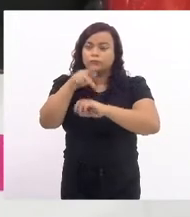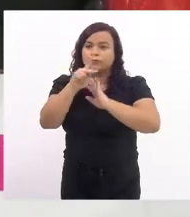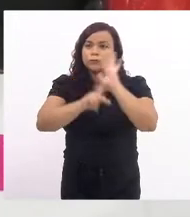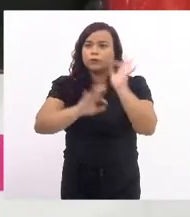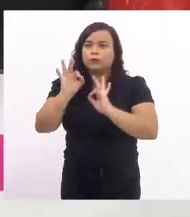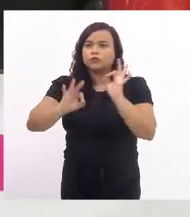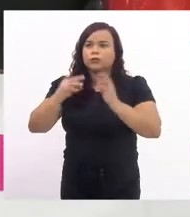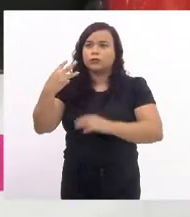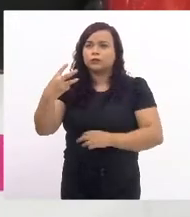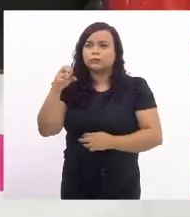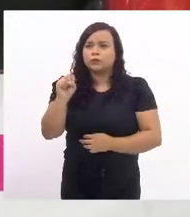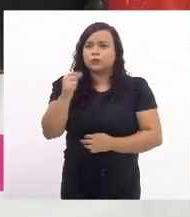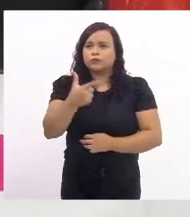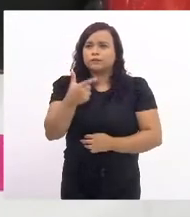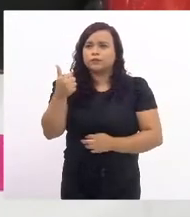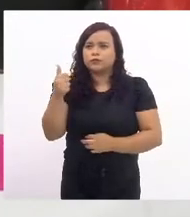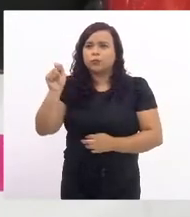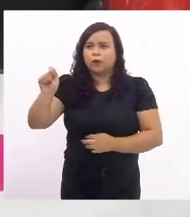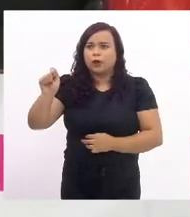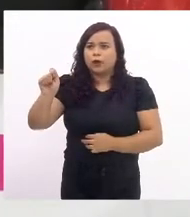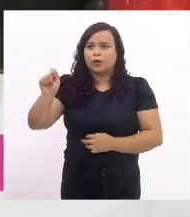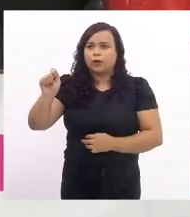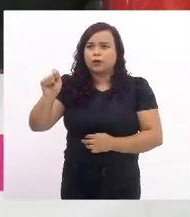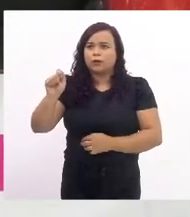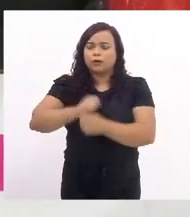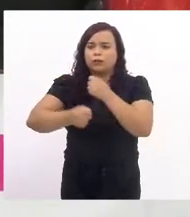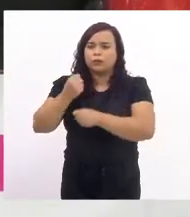projeto 3821A, de 2021.